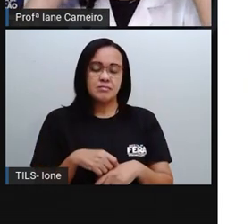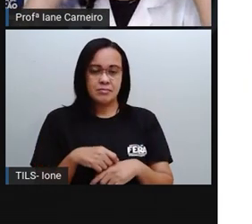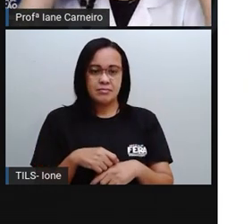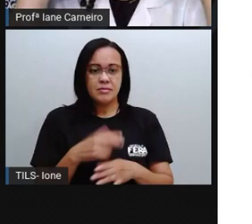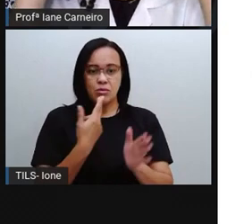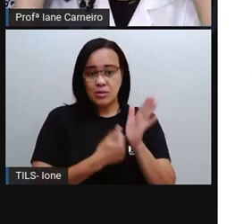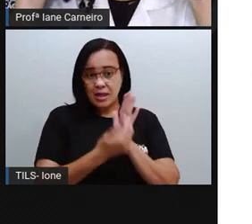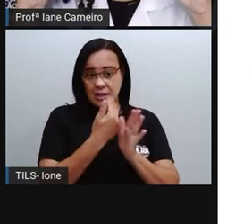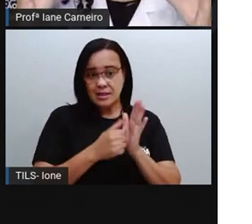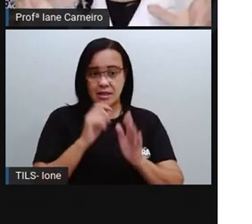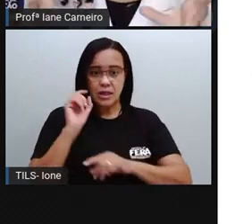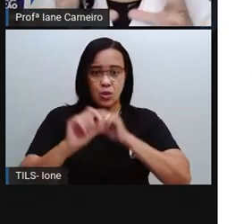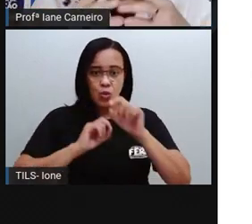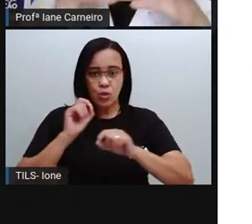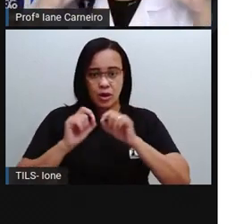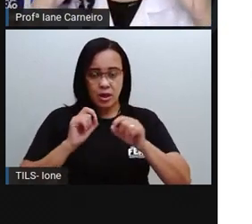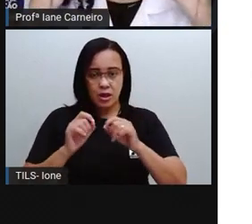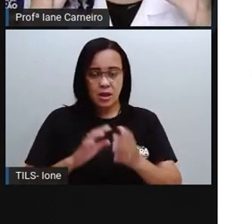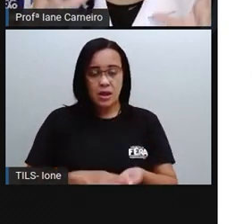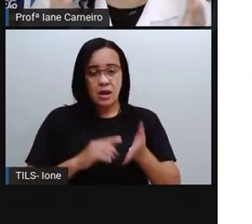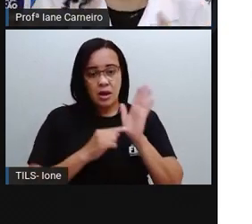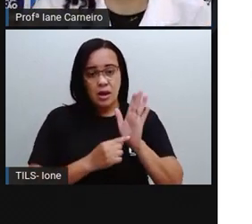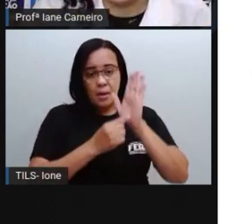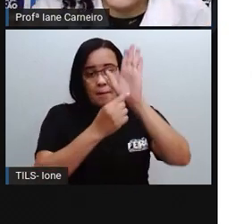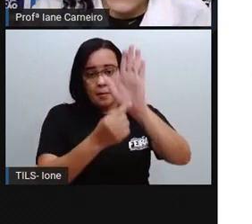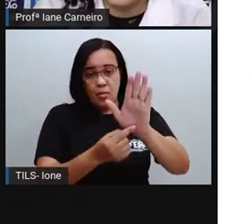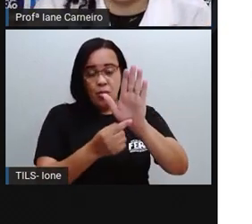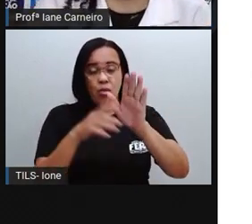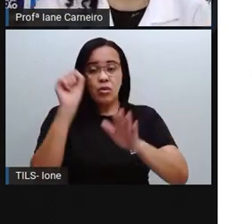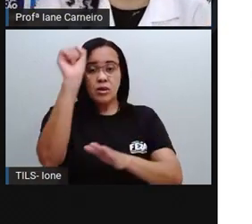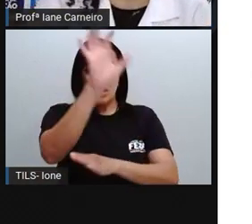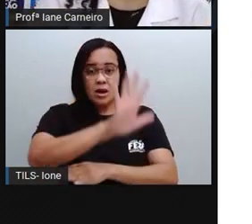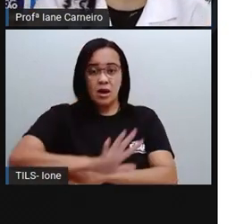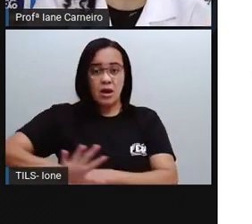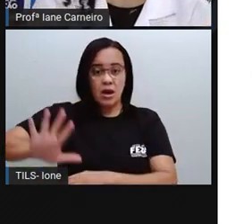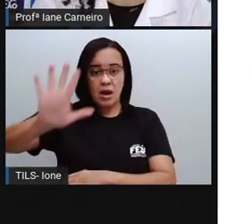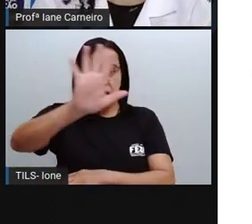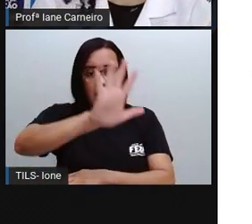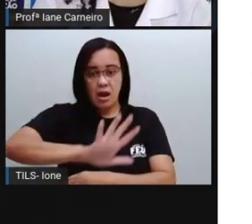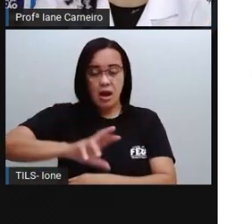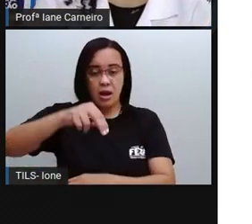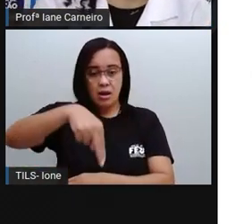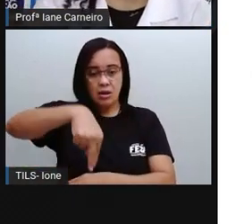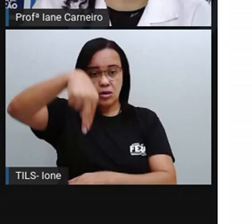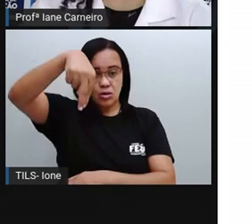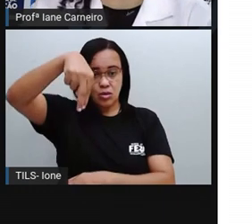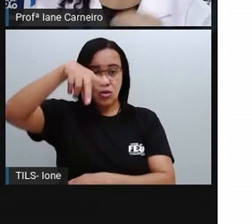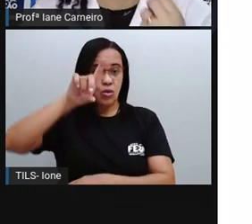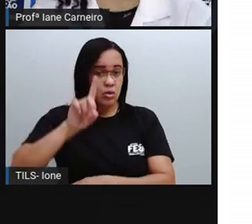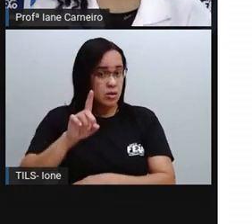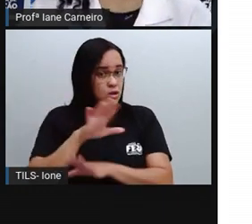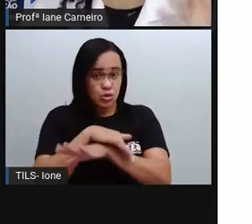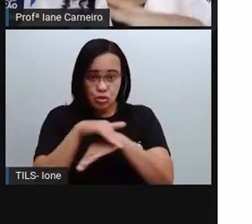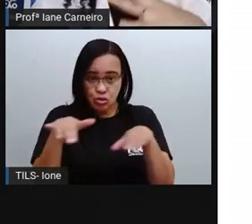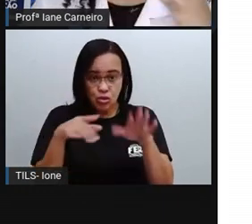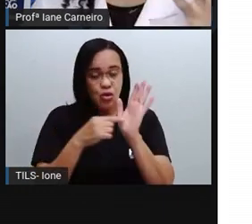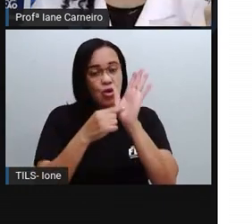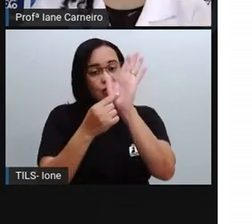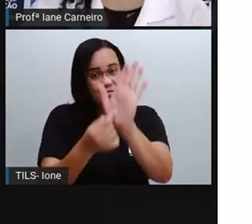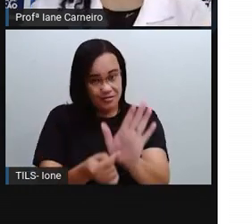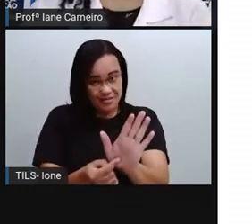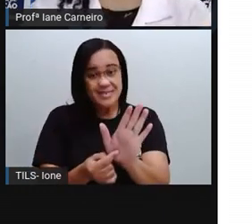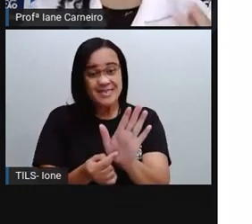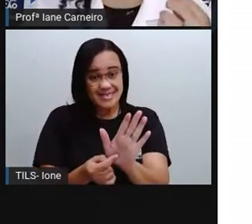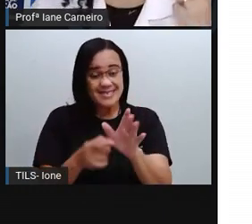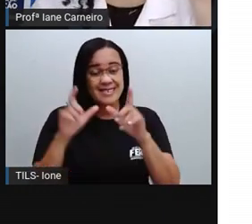a... apenas a região nordeste, certo? Para vocês observarem. Então, aqui, nessa